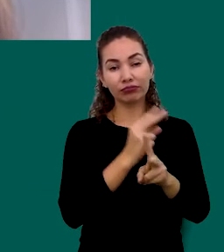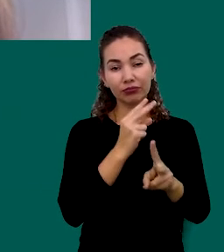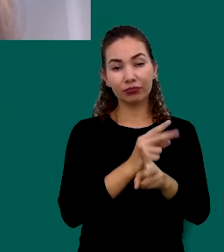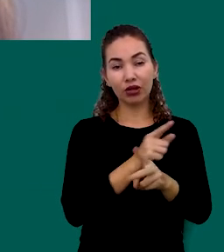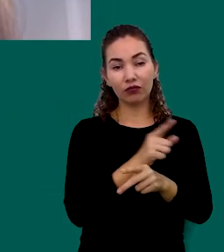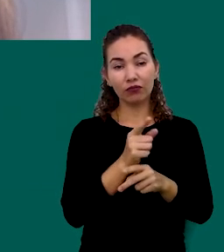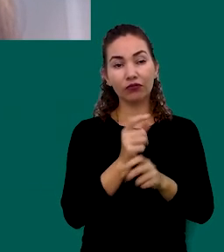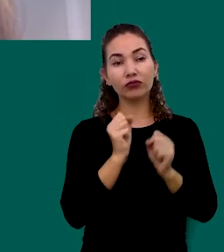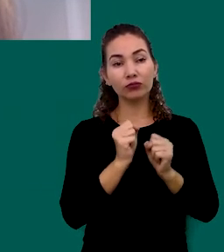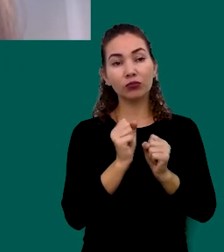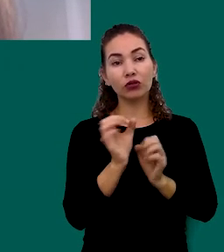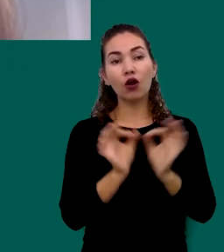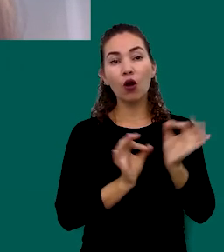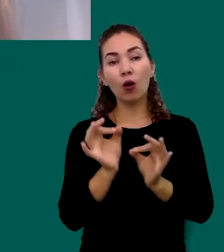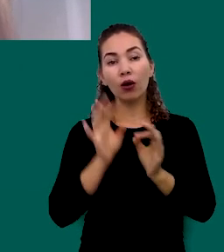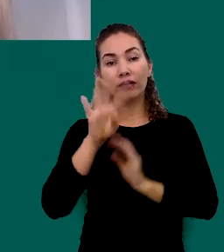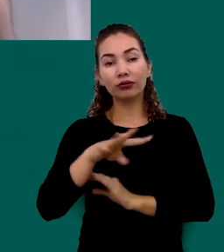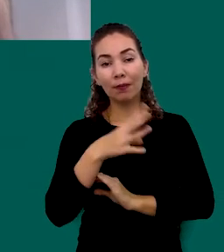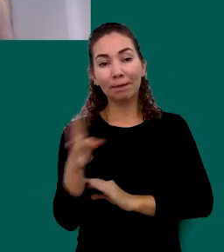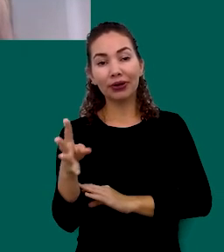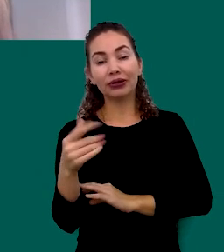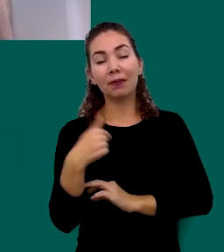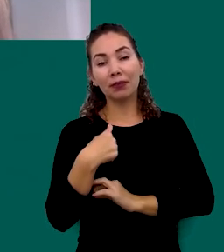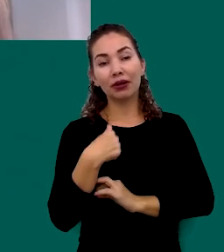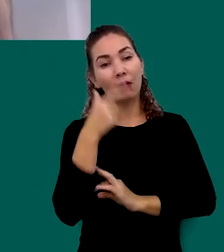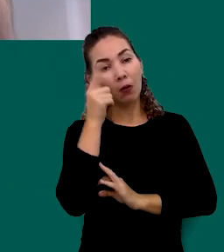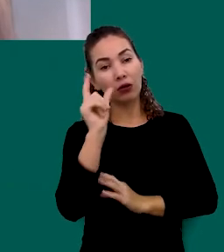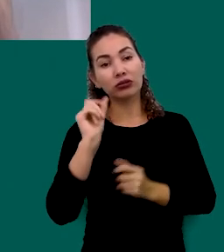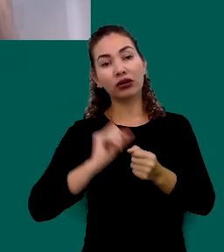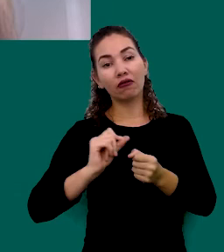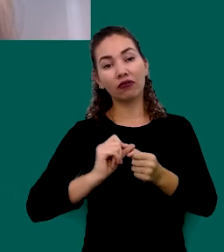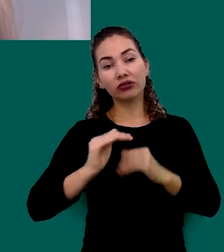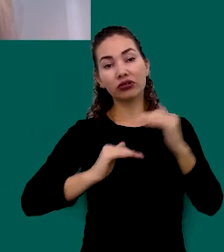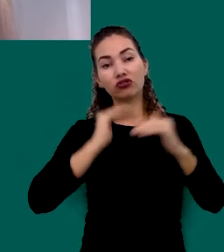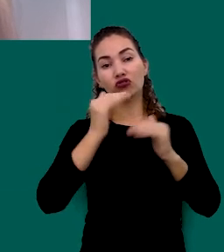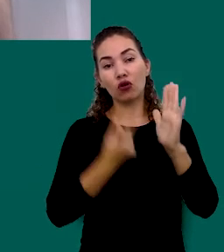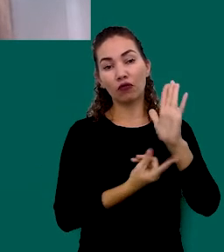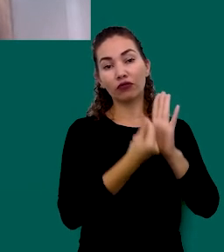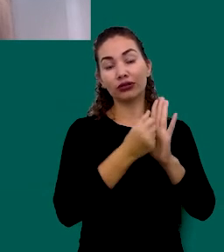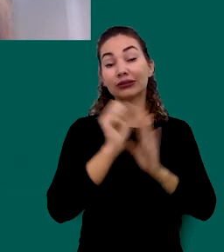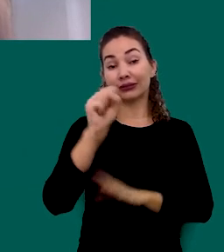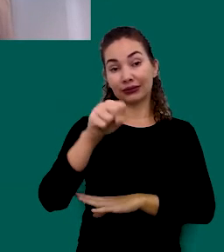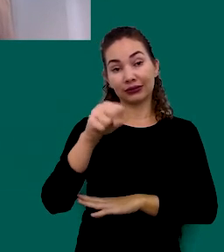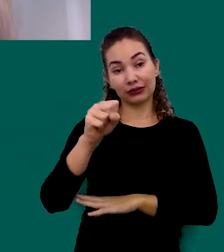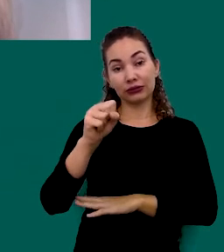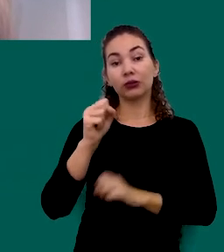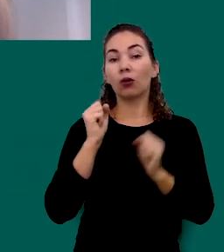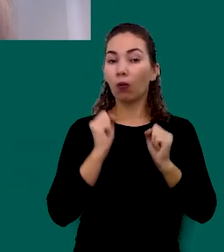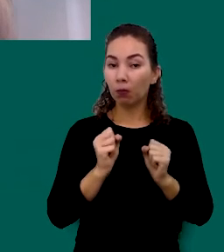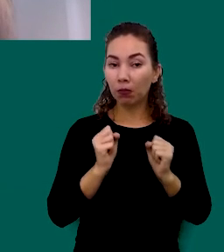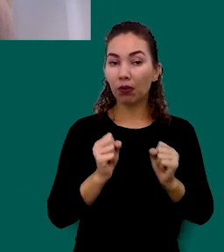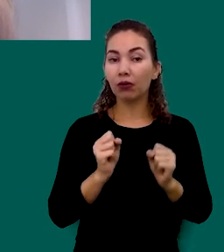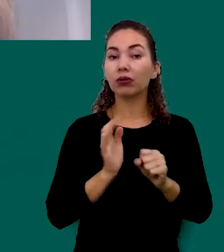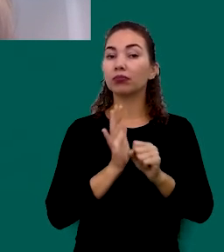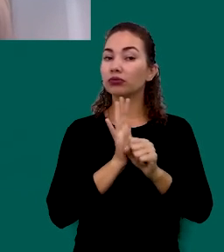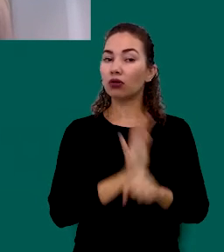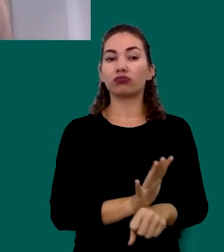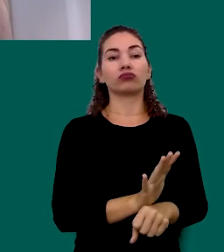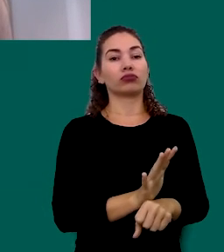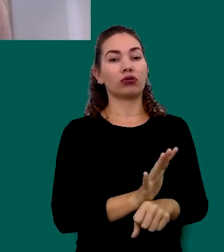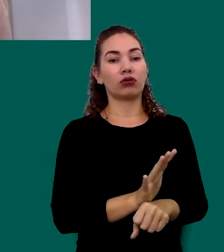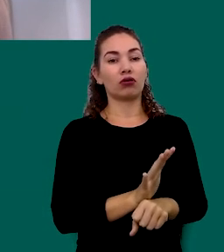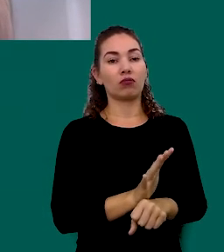Auxiliar Com Organização De Uma Planilha Para Que Eu De Fato Desenvolva Meu Orçamento Sim Nós Podemos Auxiliamos